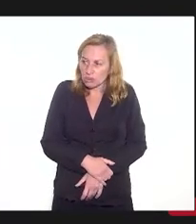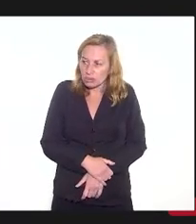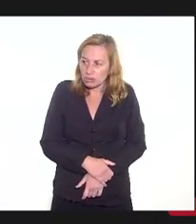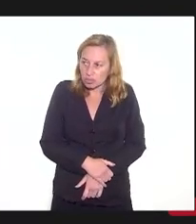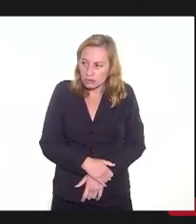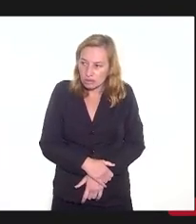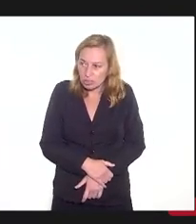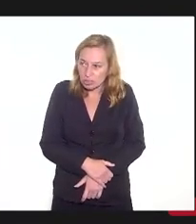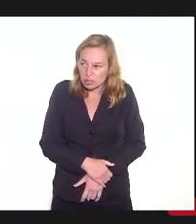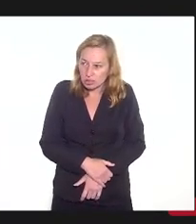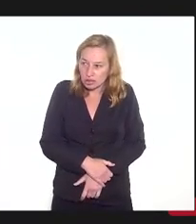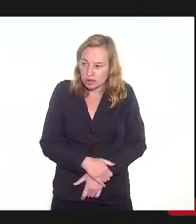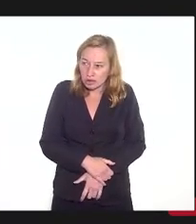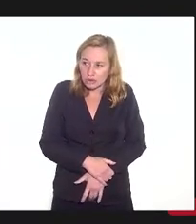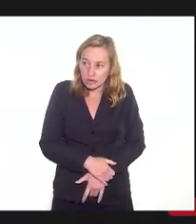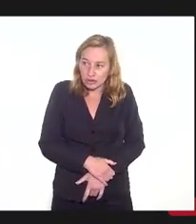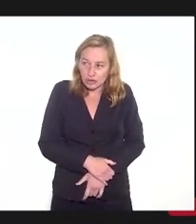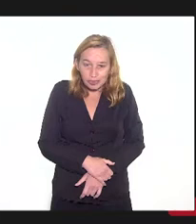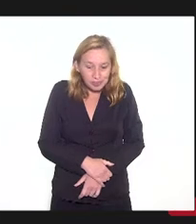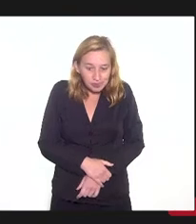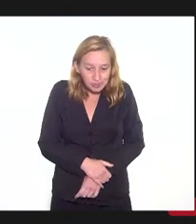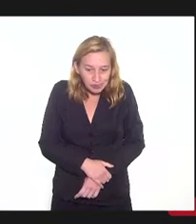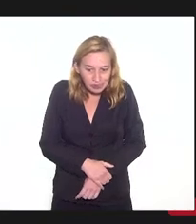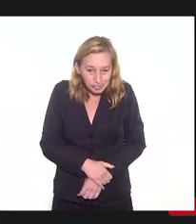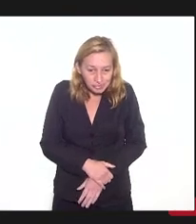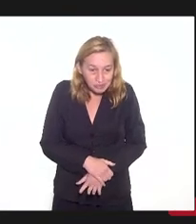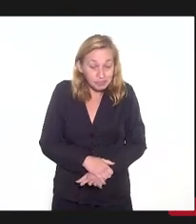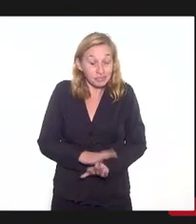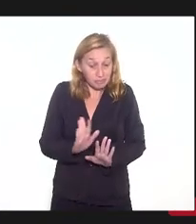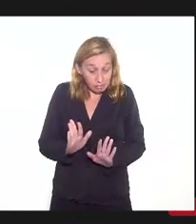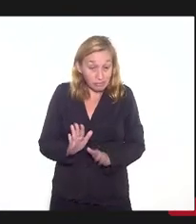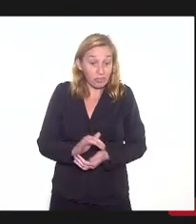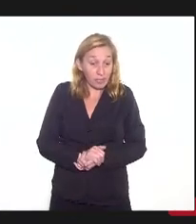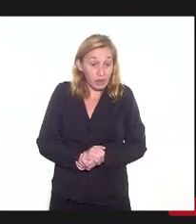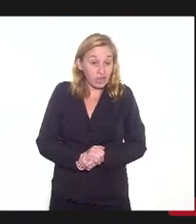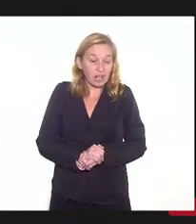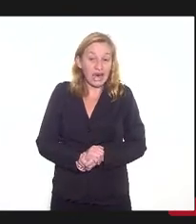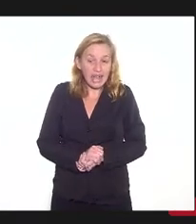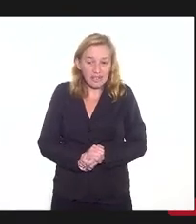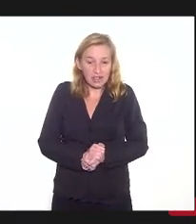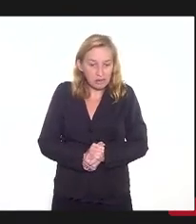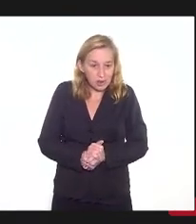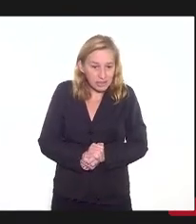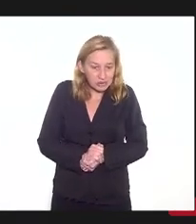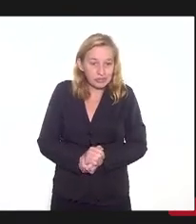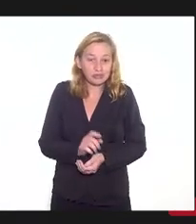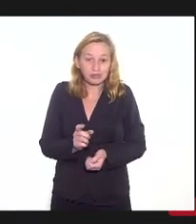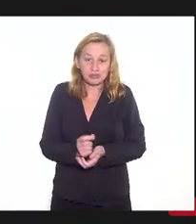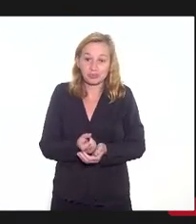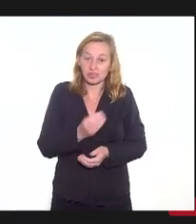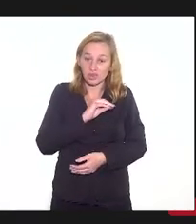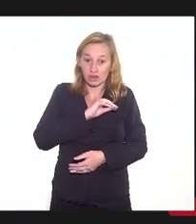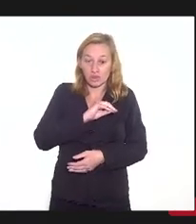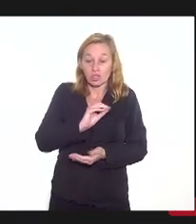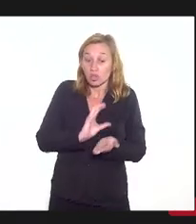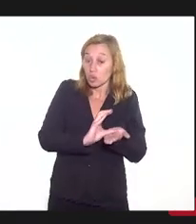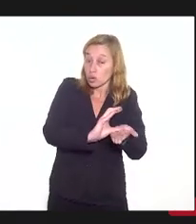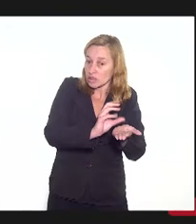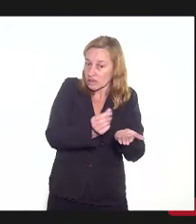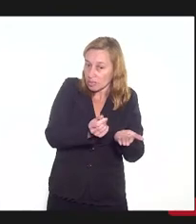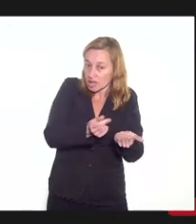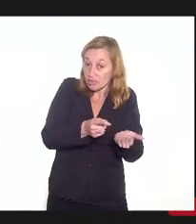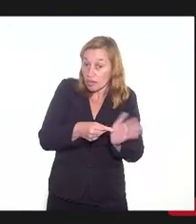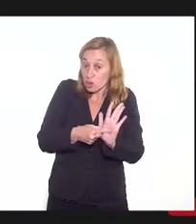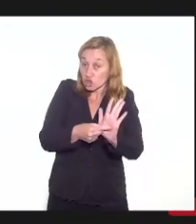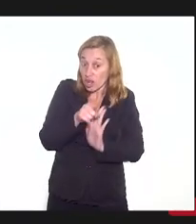definidos pelo CONFAZ, tem que estar nas metas orçamentárias, porque, senão, vai bater lá